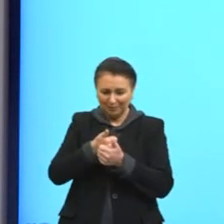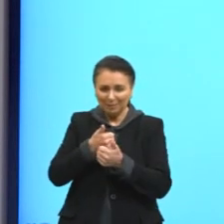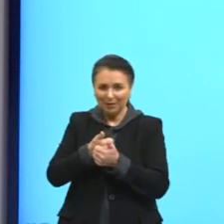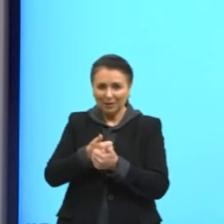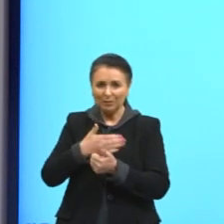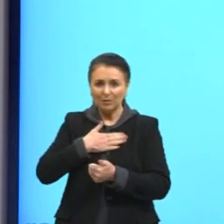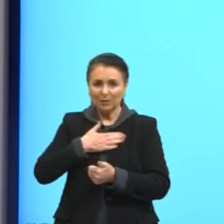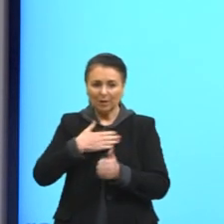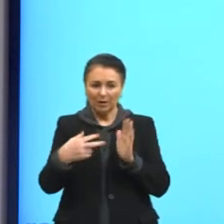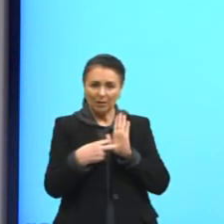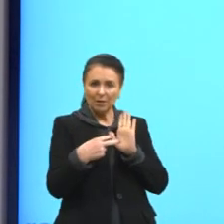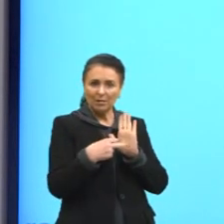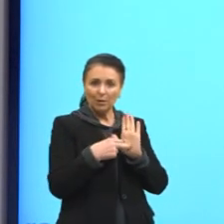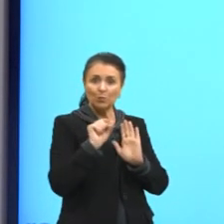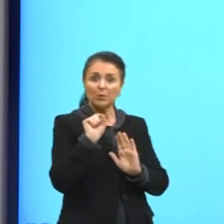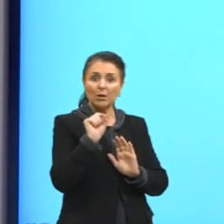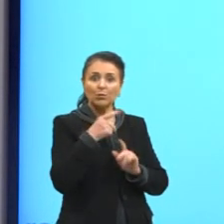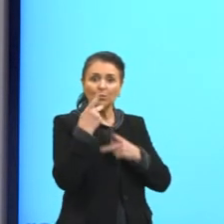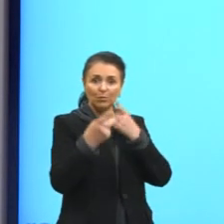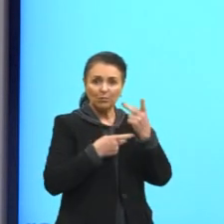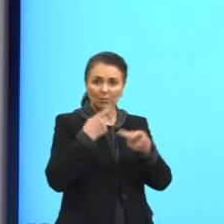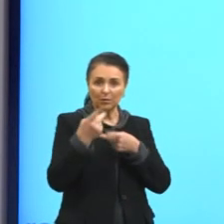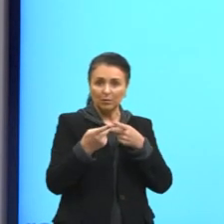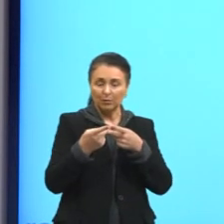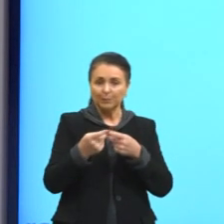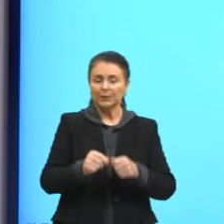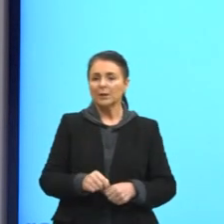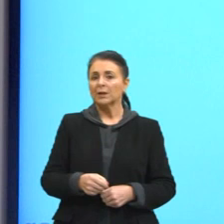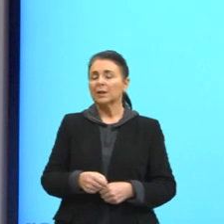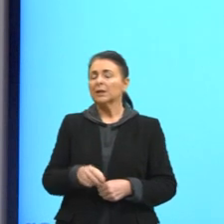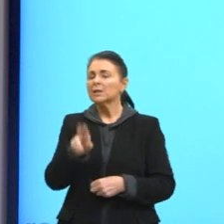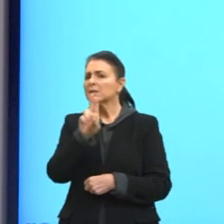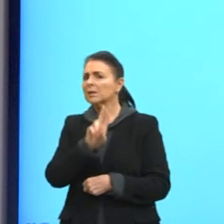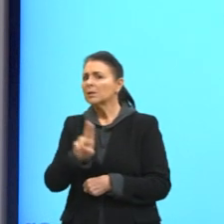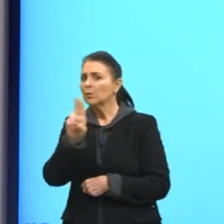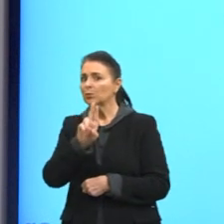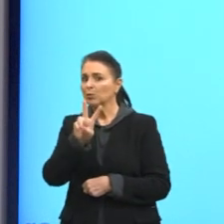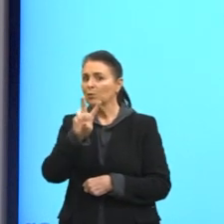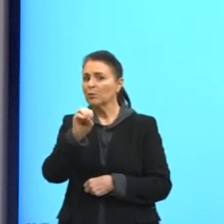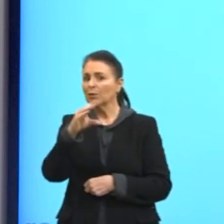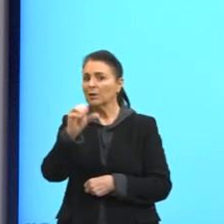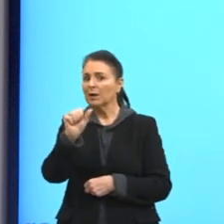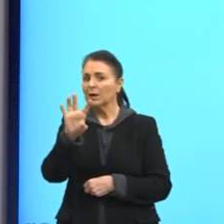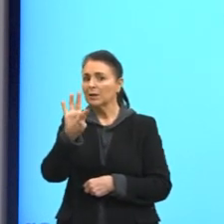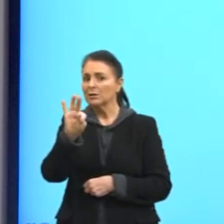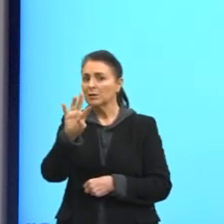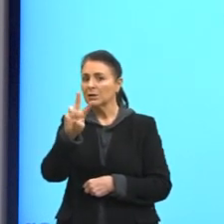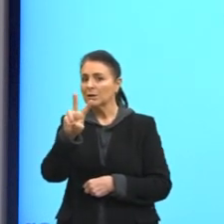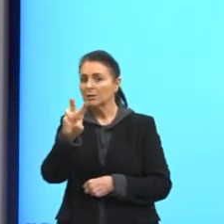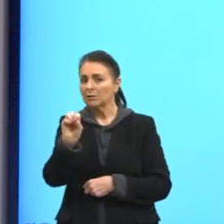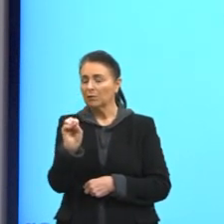prestar atenção no que eu estou falando. E quando eu uso esses vocativos, dentro das nossas figuras de